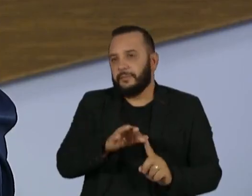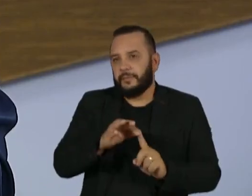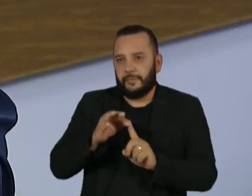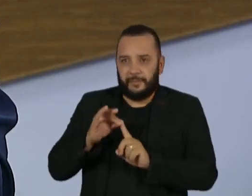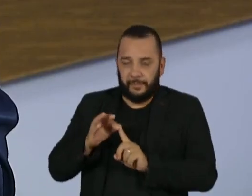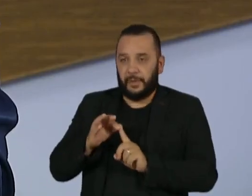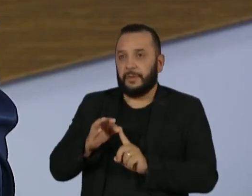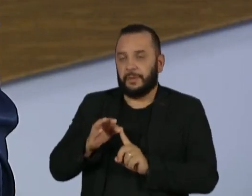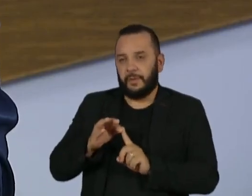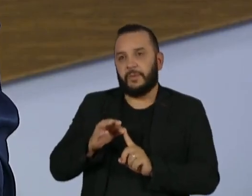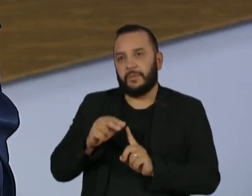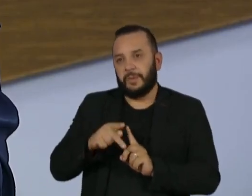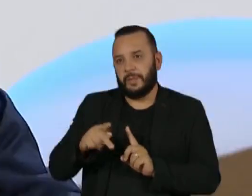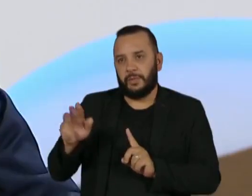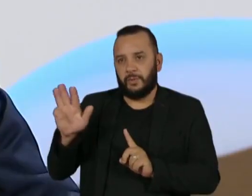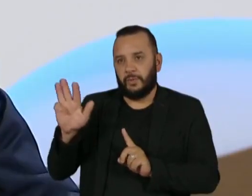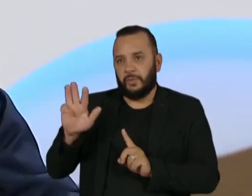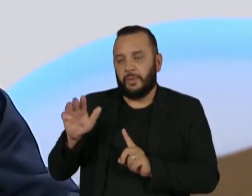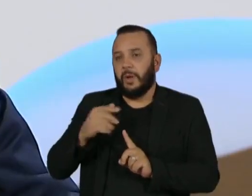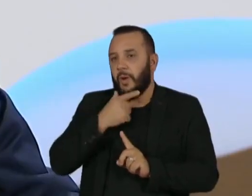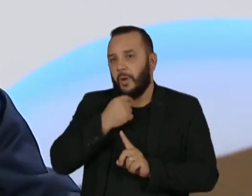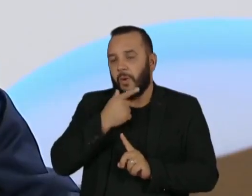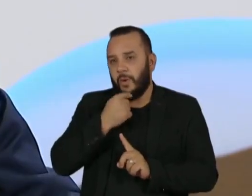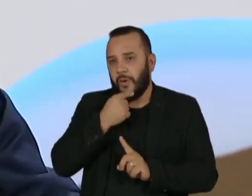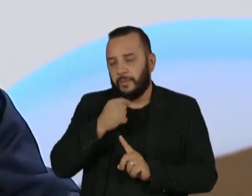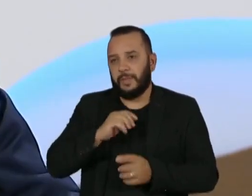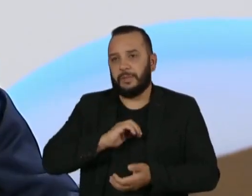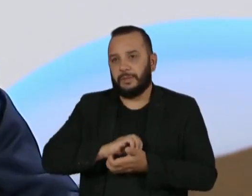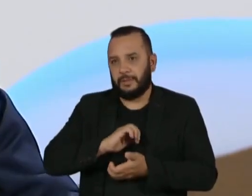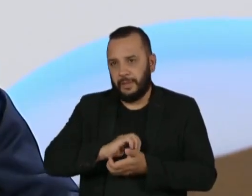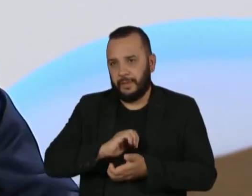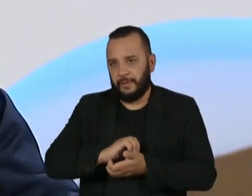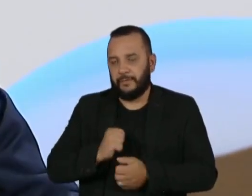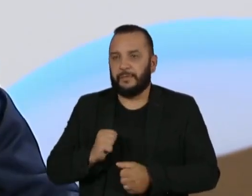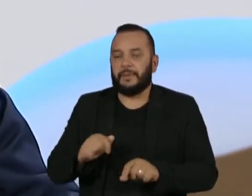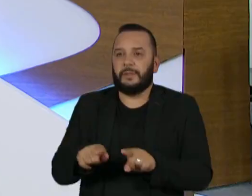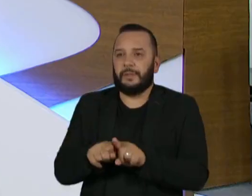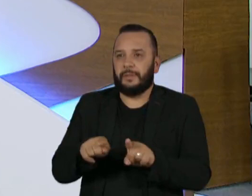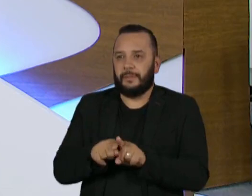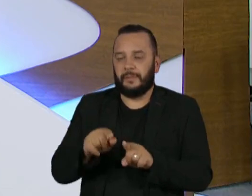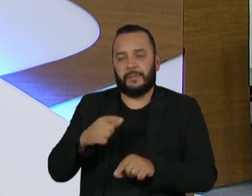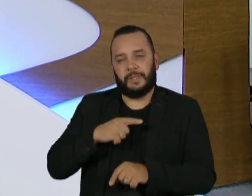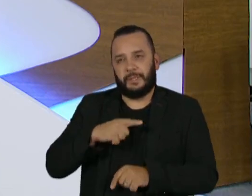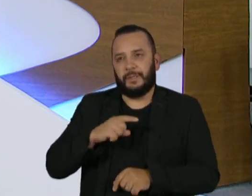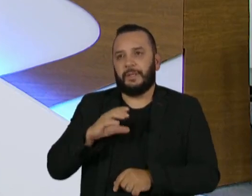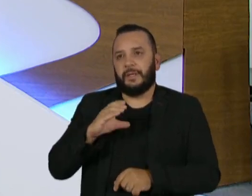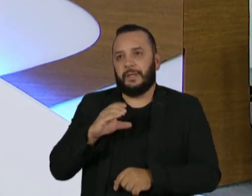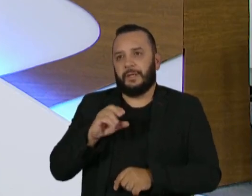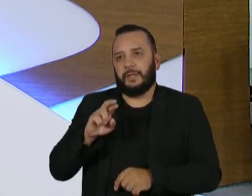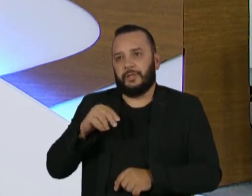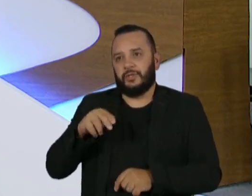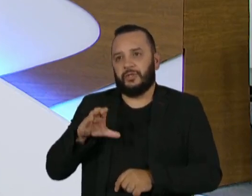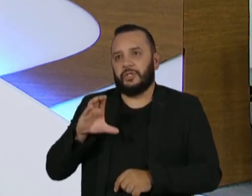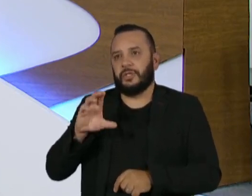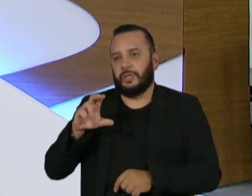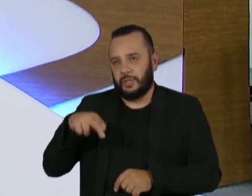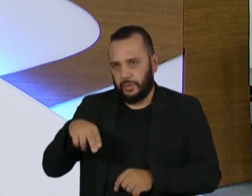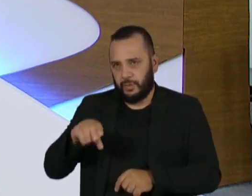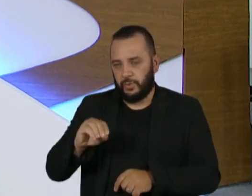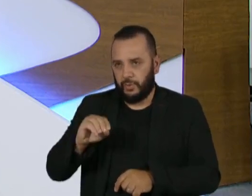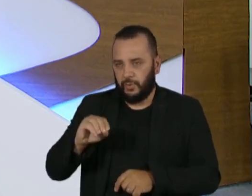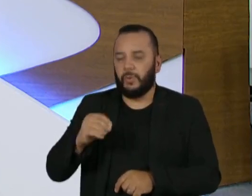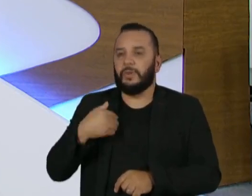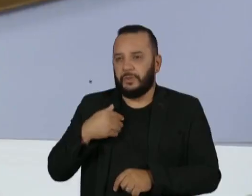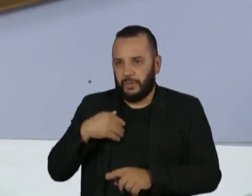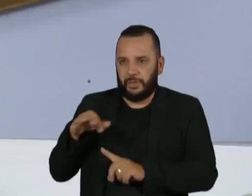deste governo do presidente Lula, homem para ministro do Supremo. A escolha do Cristiano Zanin, do advogado pessoal do presidente, uma escolha absolutamente pessoal e